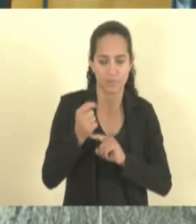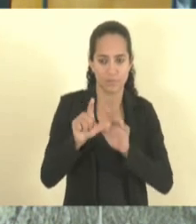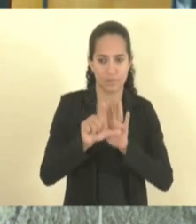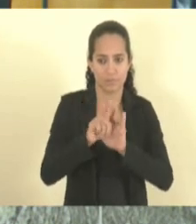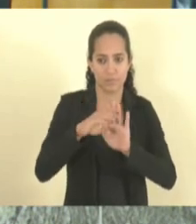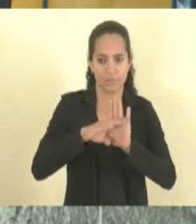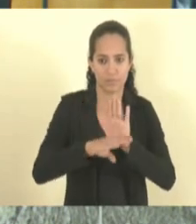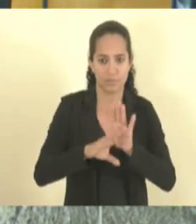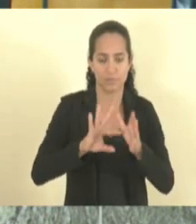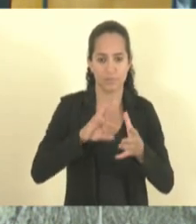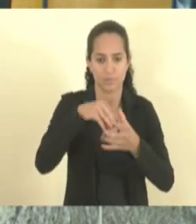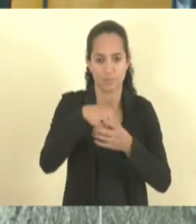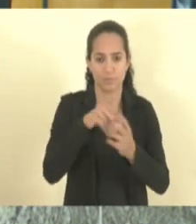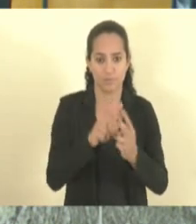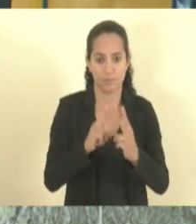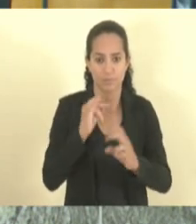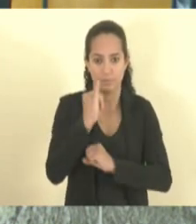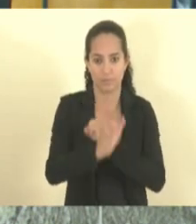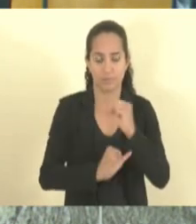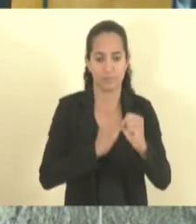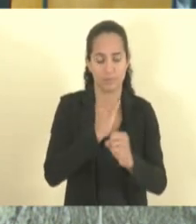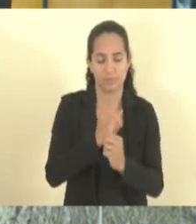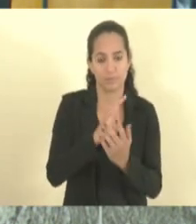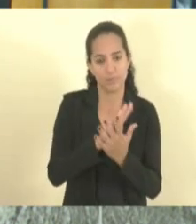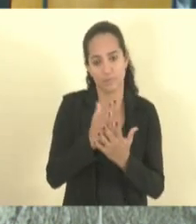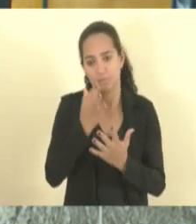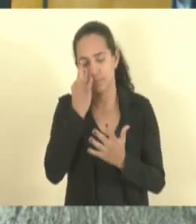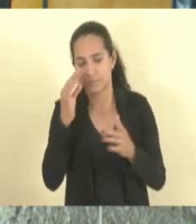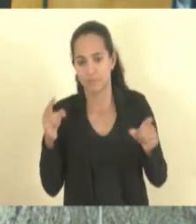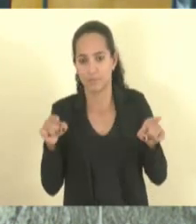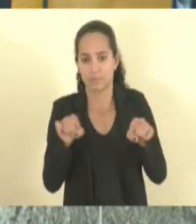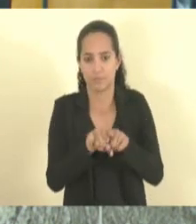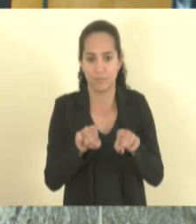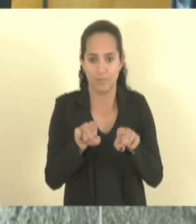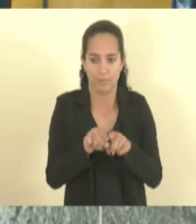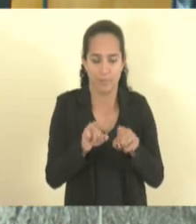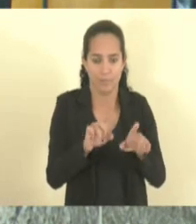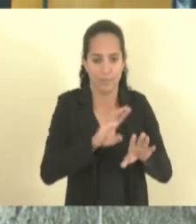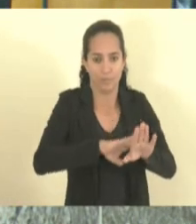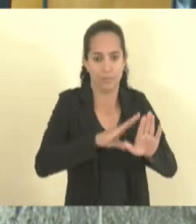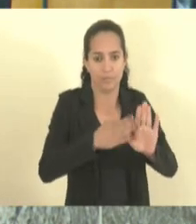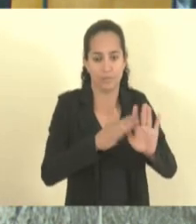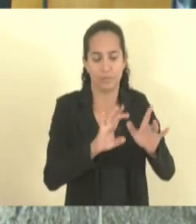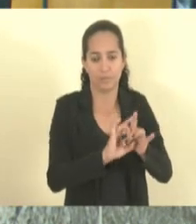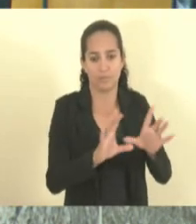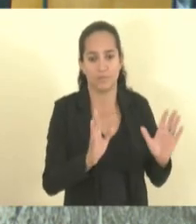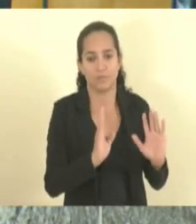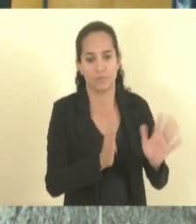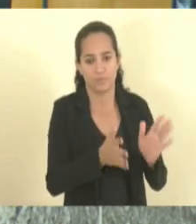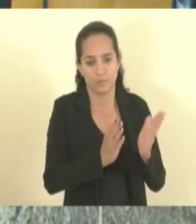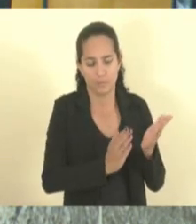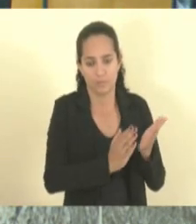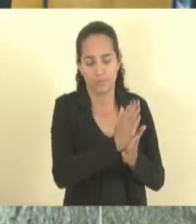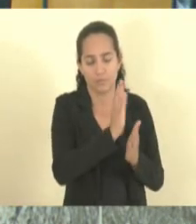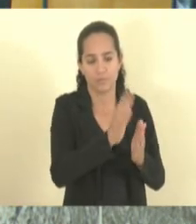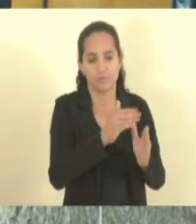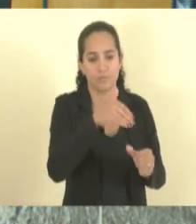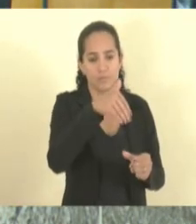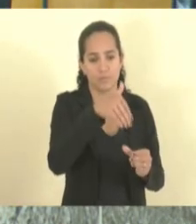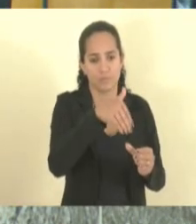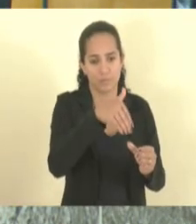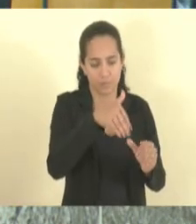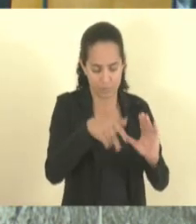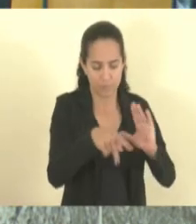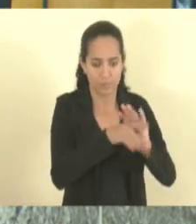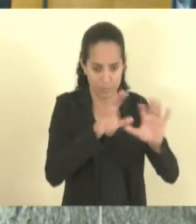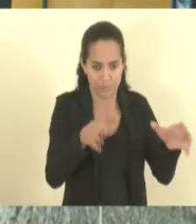de forma híbrida. Eu dispenso a leitura da ata da 12ª Reunião, sendo que esta foi encaminhada para